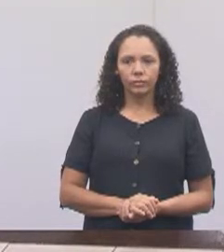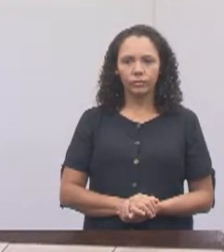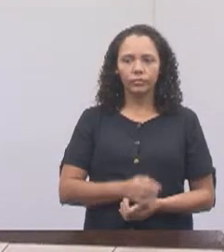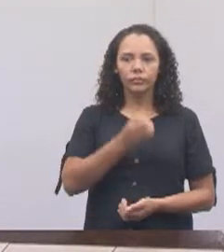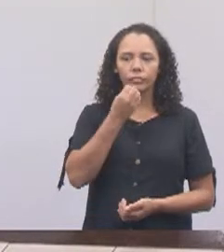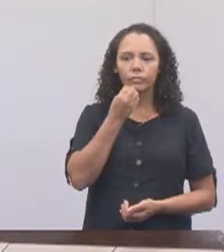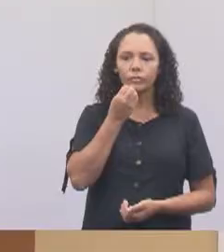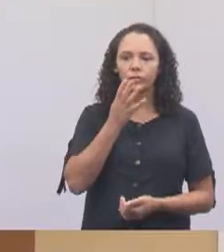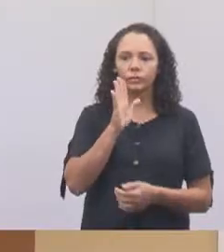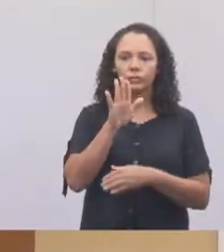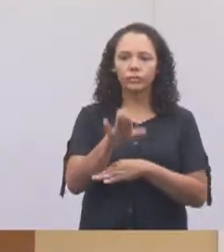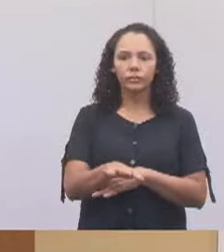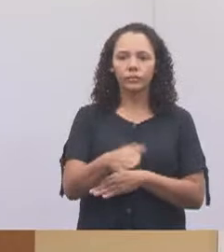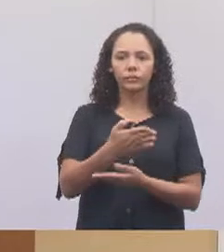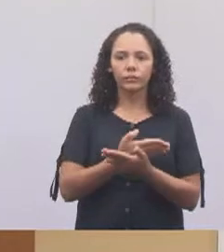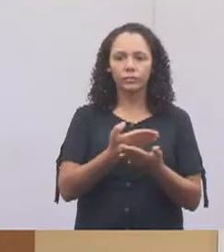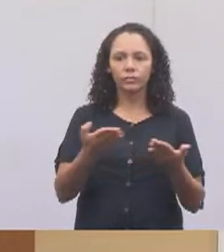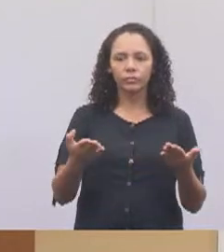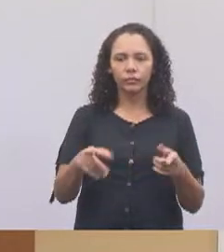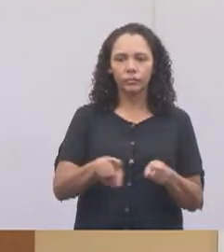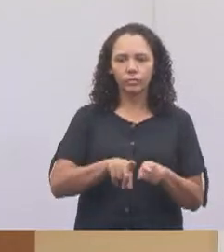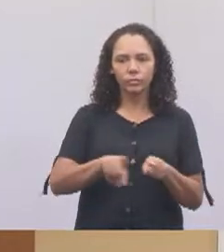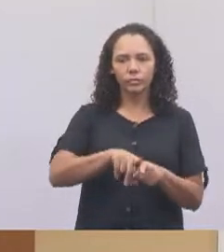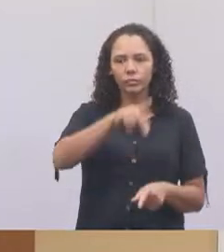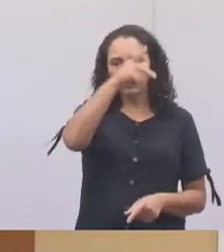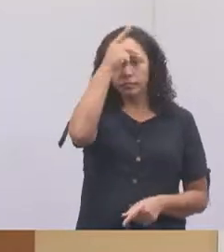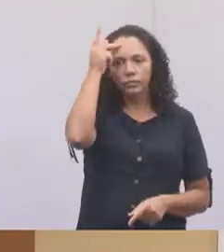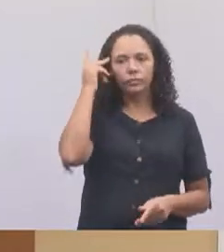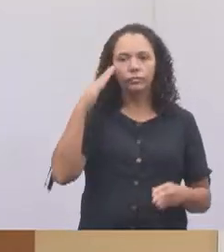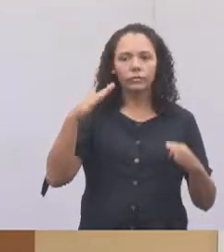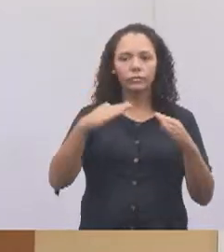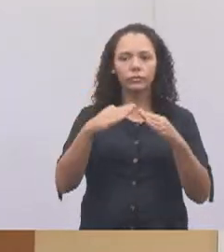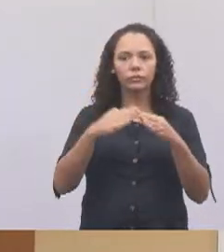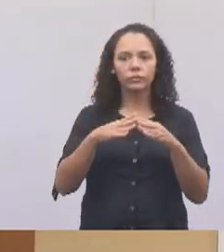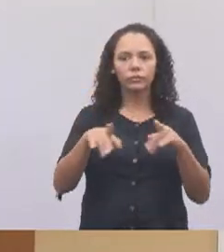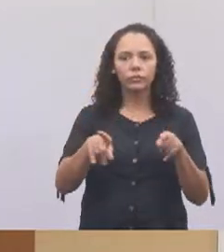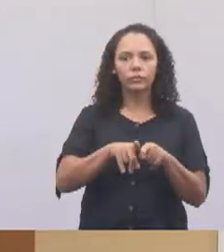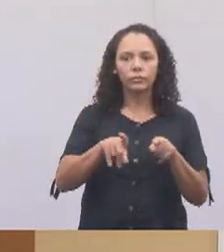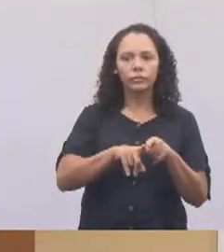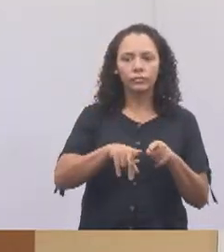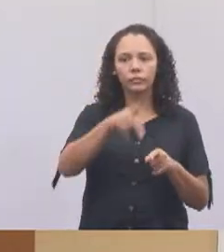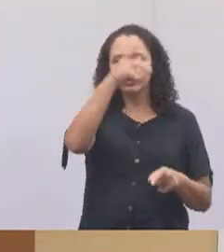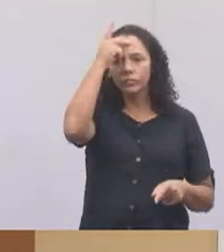Boa tarde a todos, boa tarde se as pessoas estão em casa, que estão aqui no plenário.